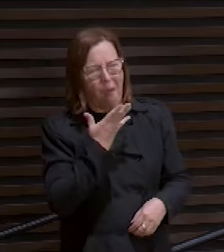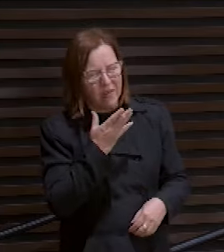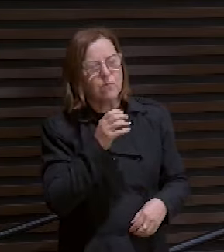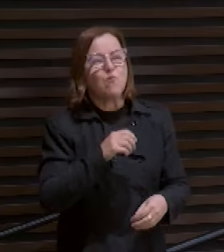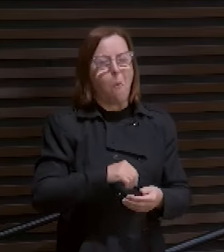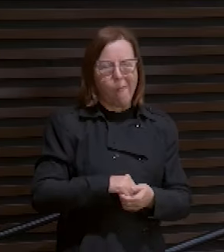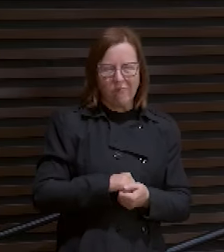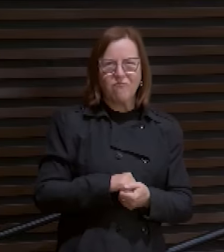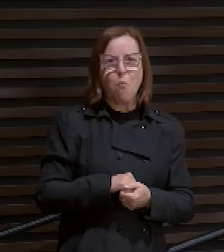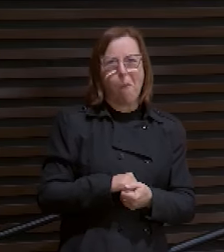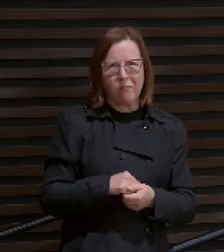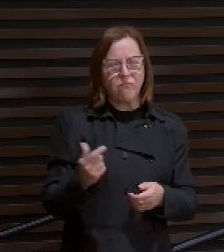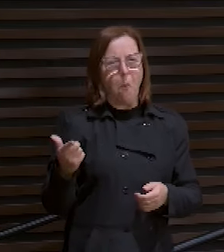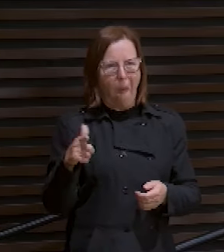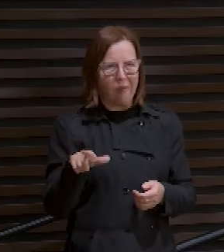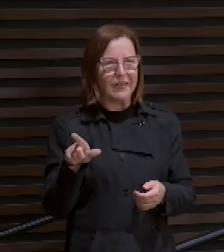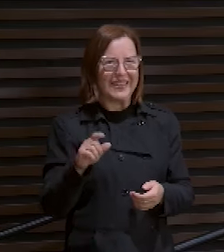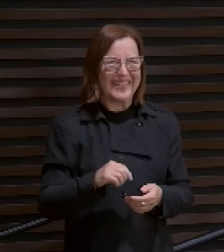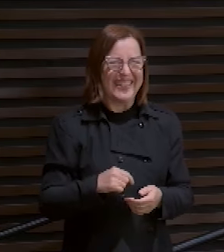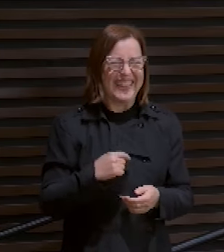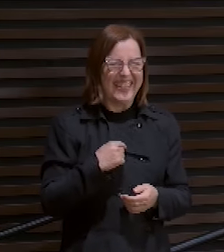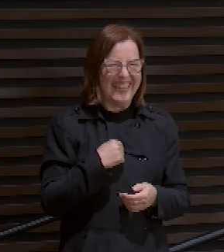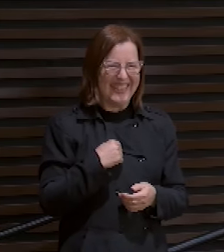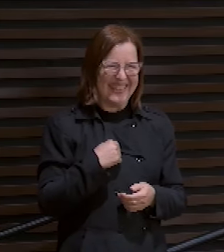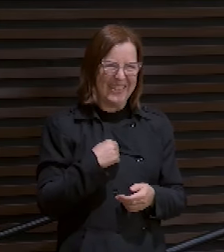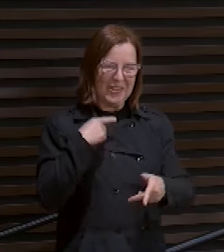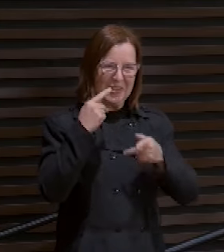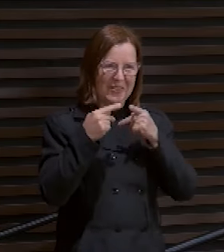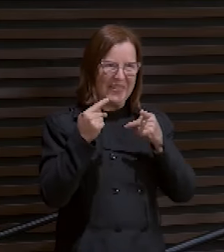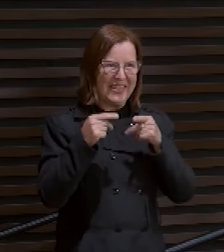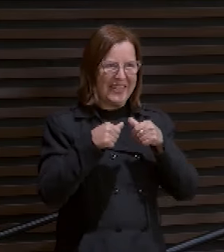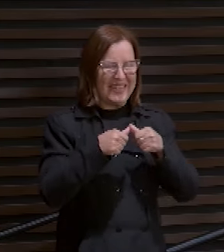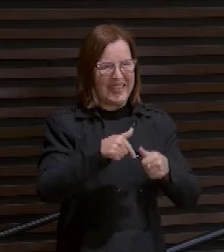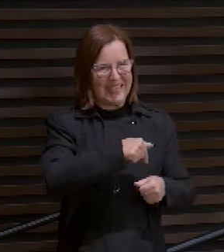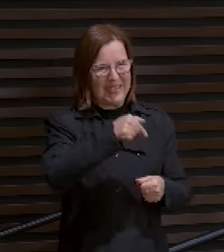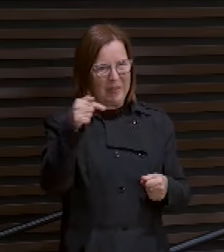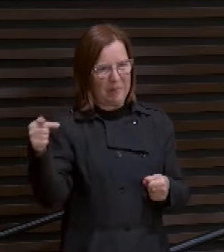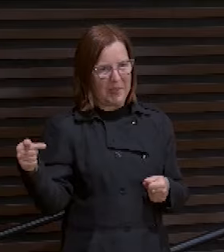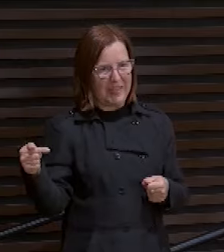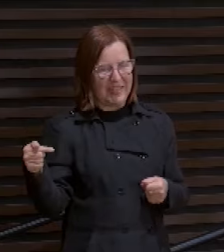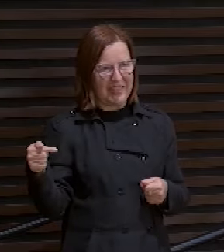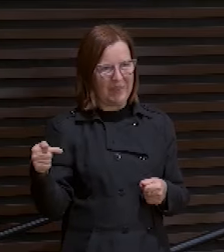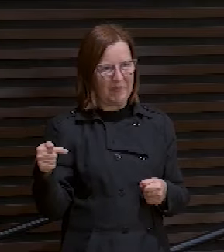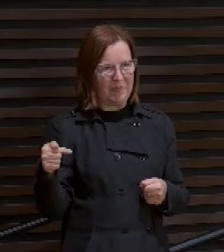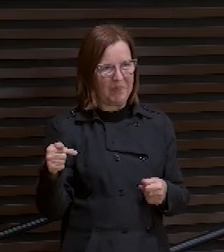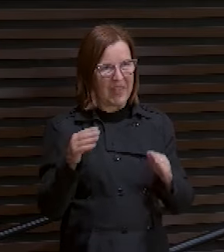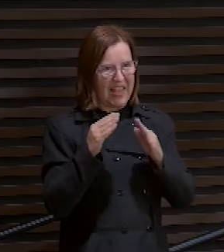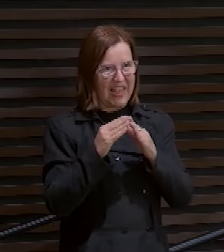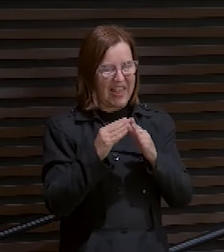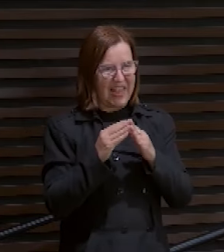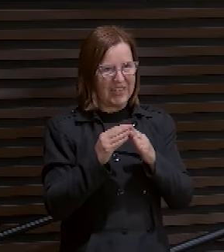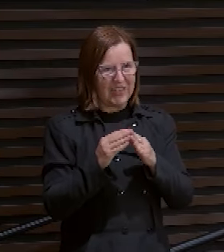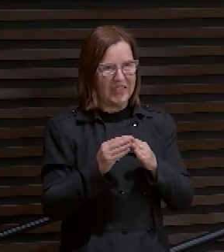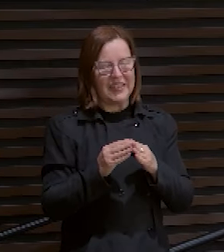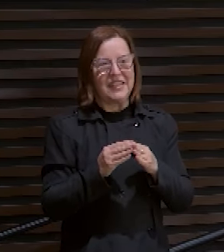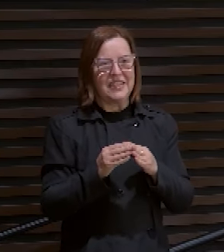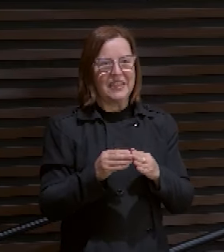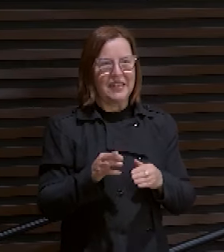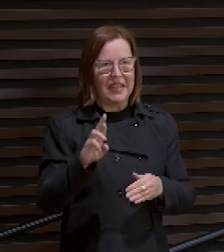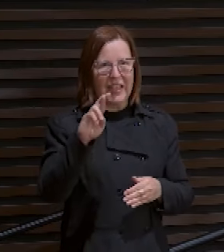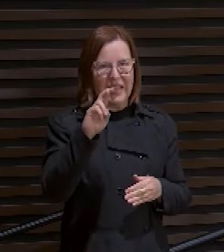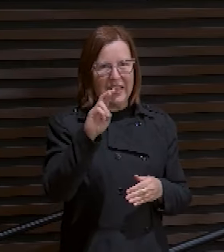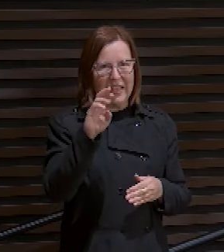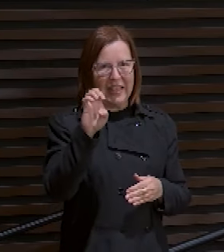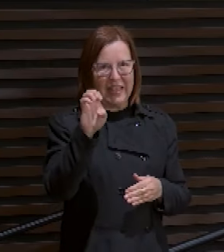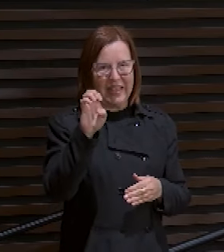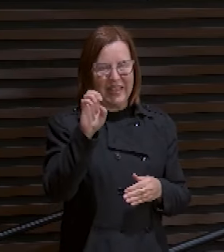vai de novo. Eu estive falando lá, essa semana, na clínica de recuperação Revide 2. Inclusive,